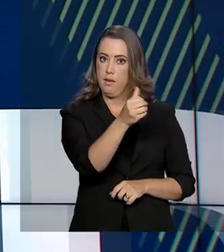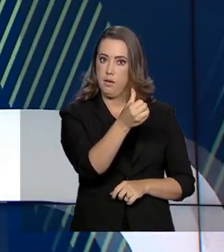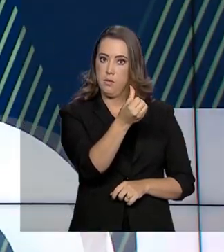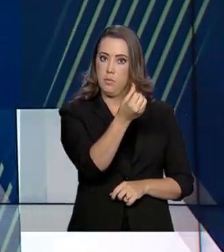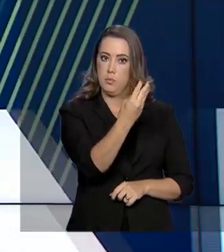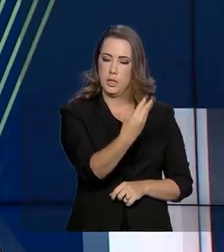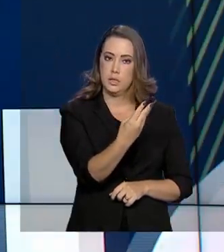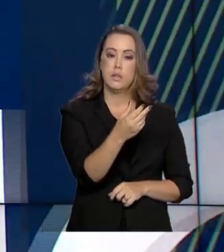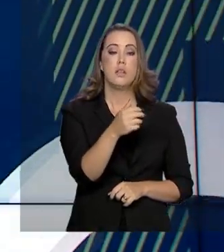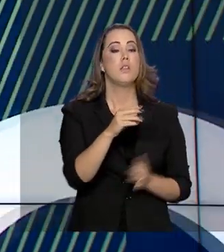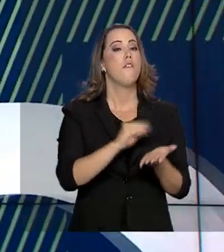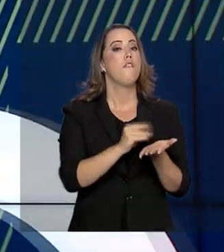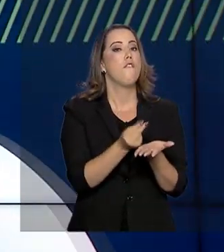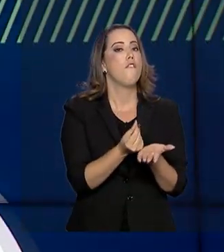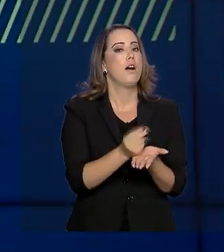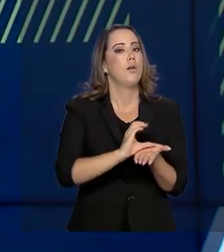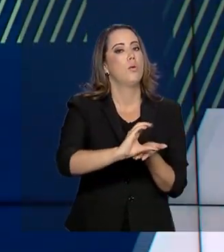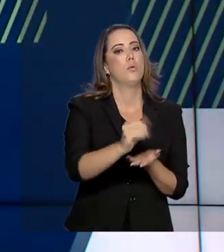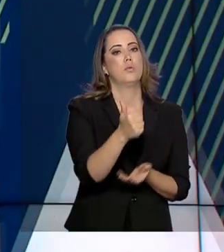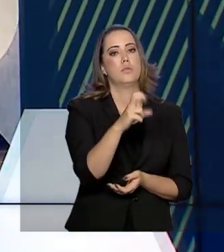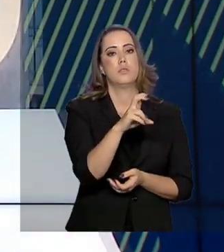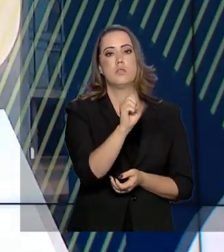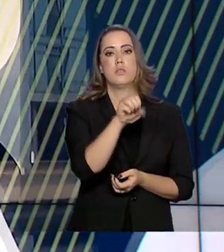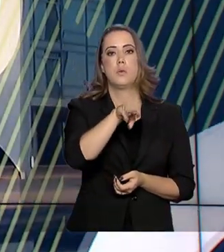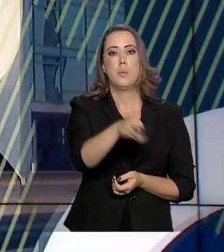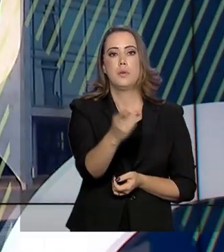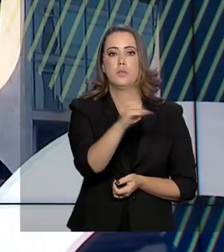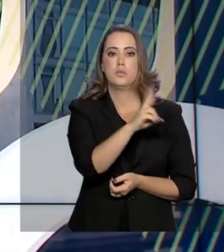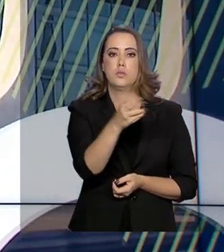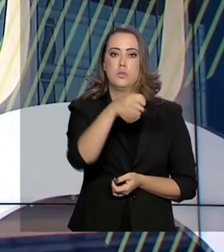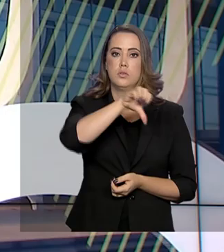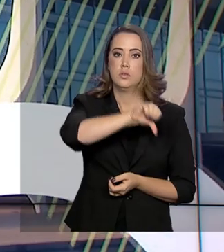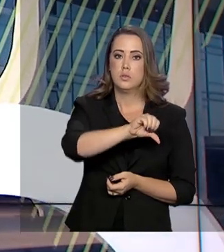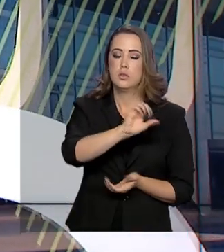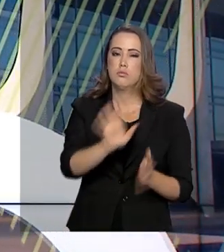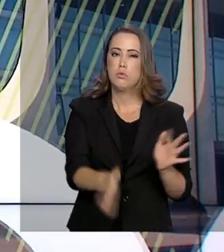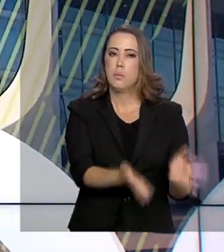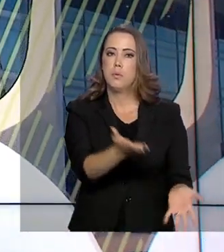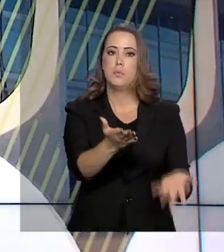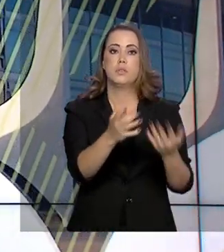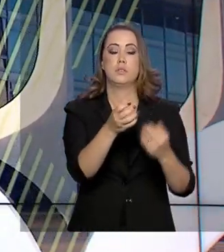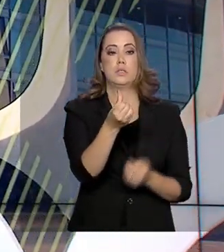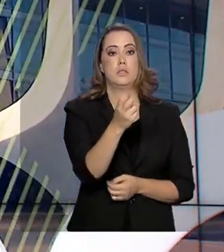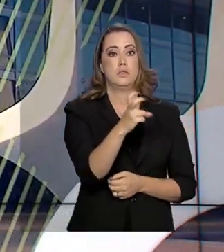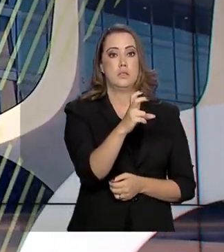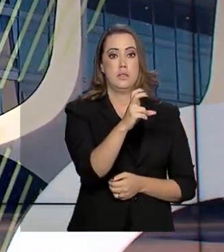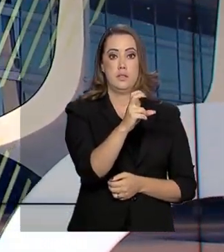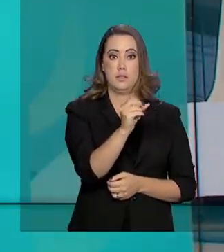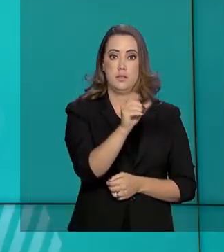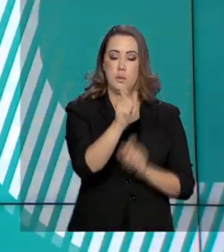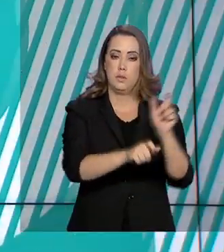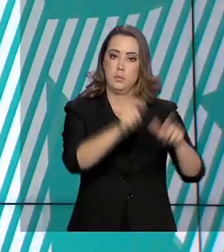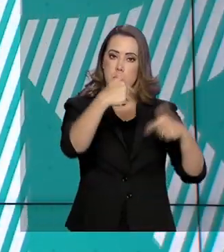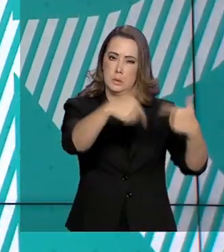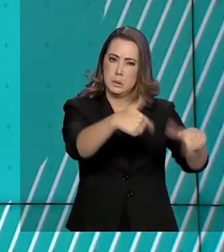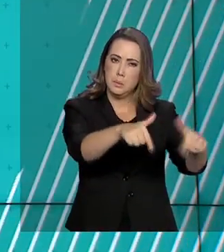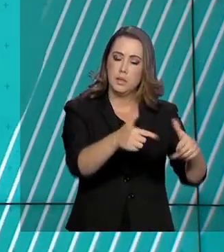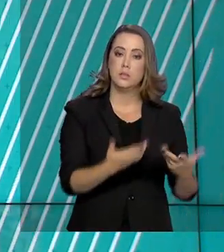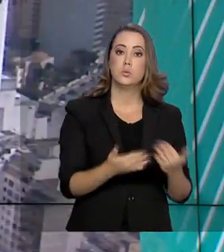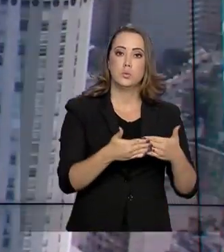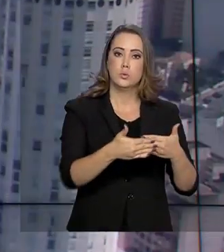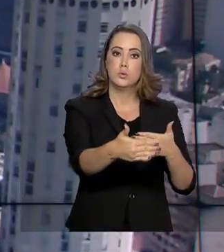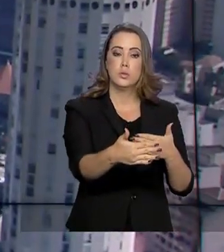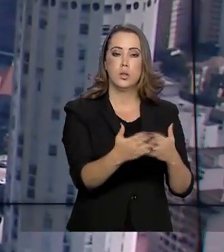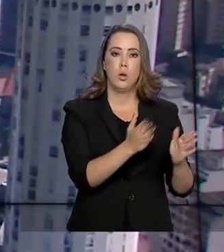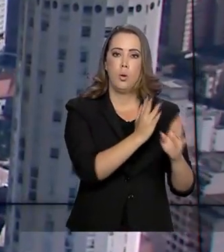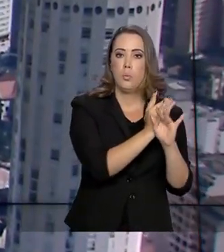custaram 158 milhões de reais em 2019 e mobilizaram 650 trabalhadores. O trecho fica